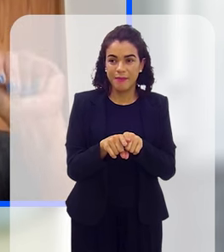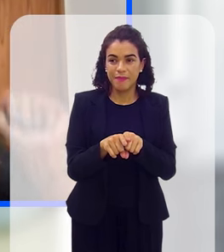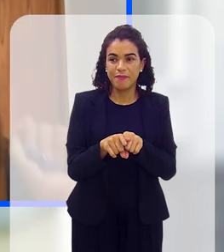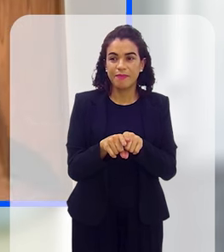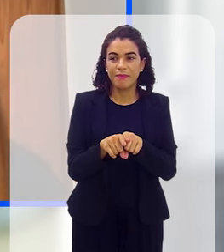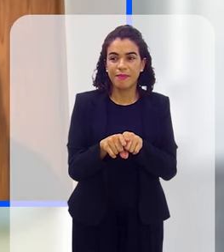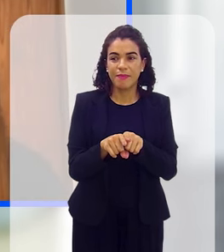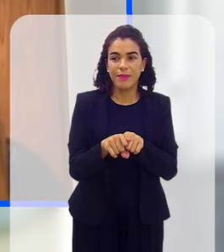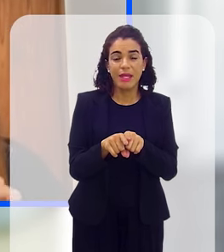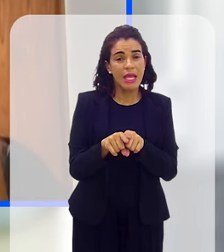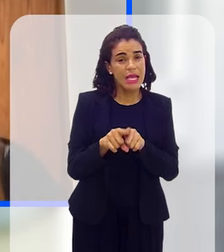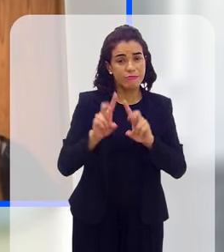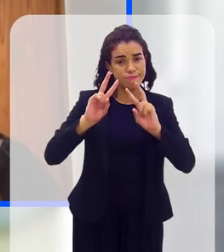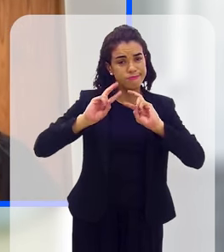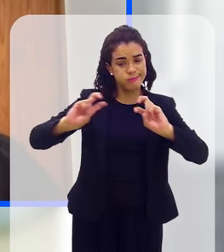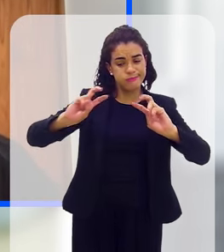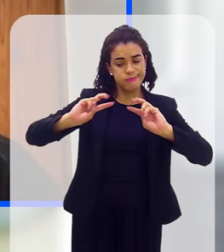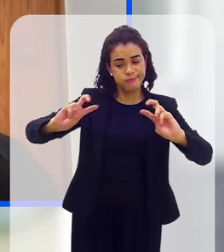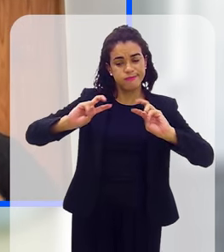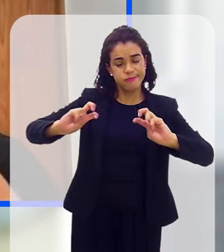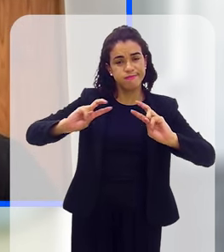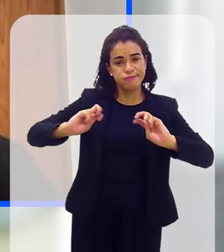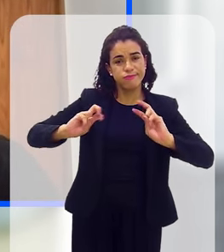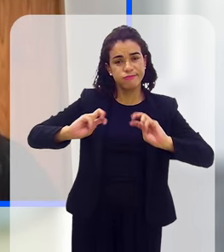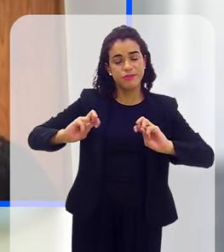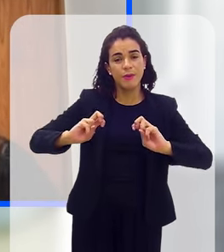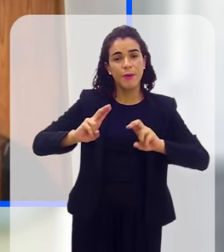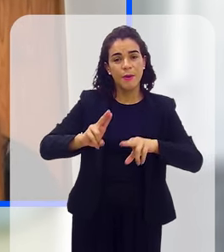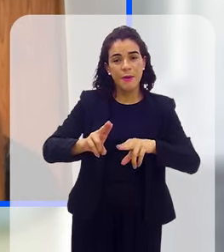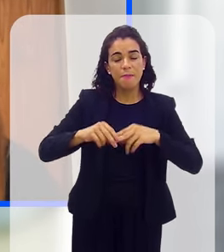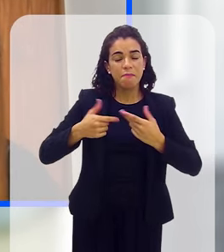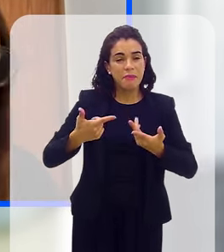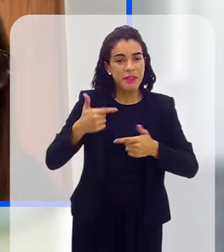aspas, escravizados no sentido de prestar